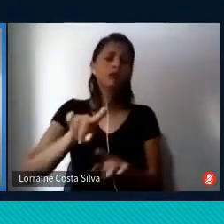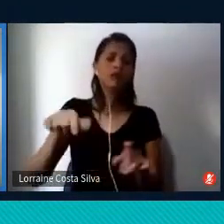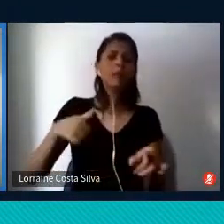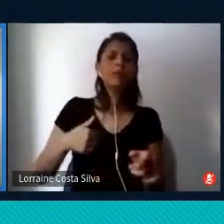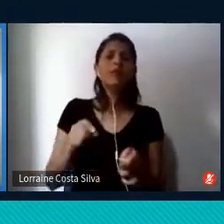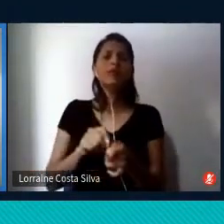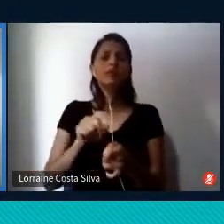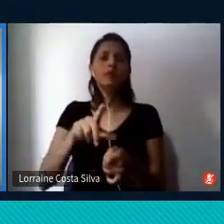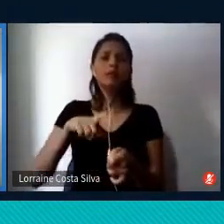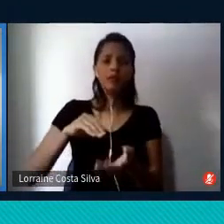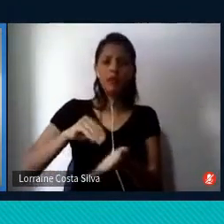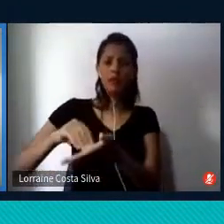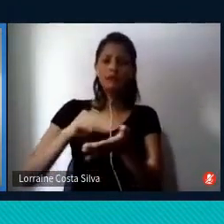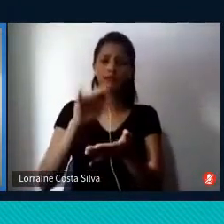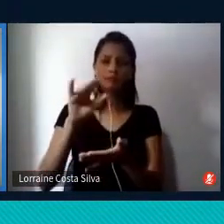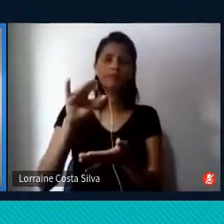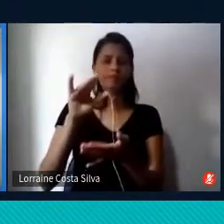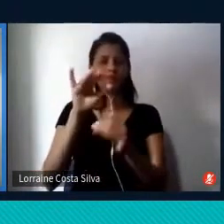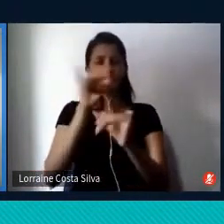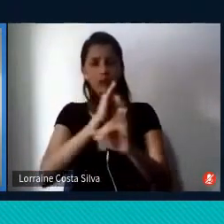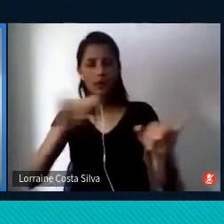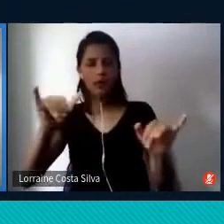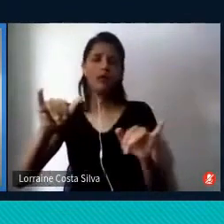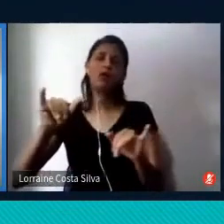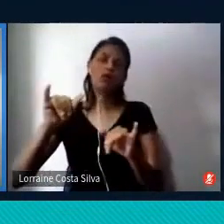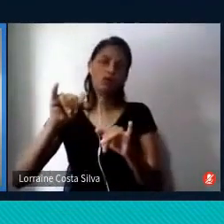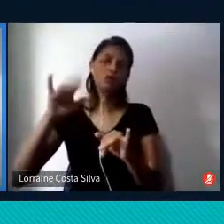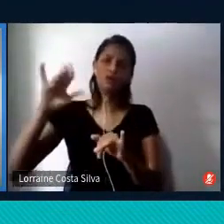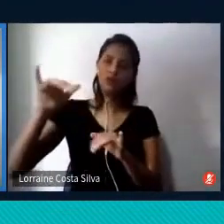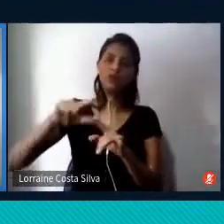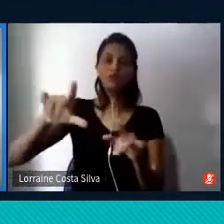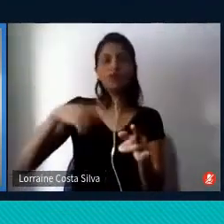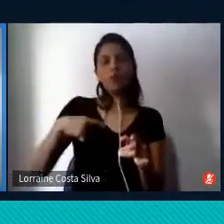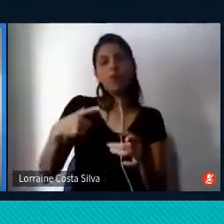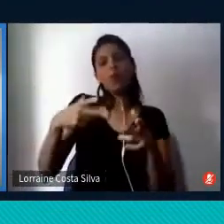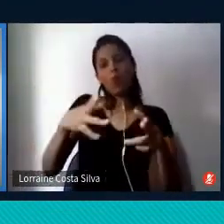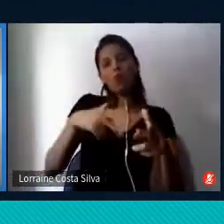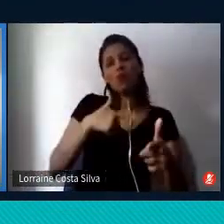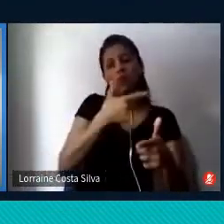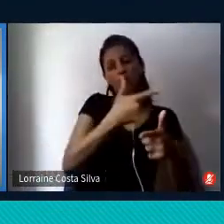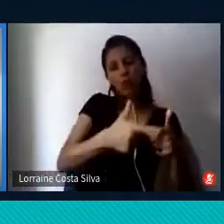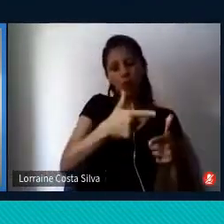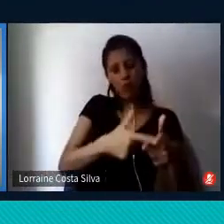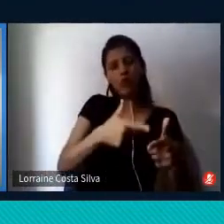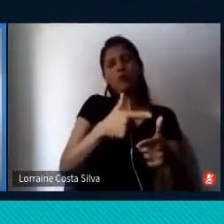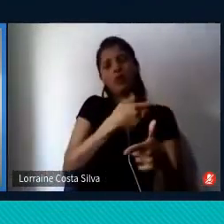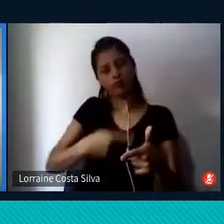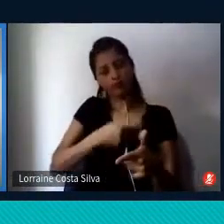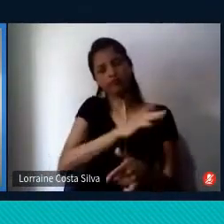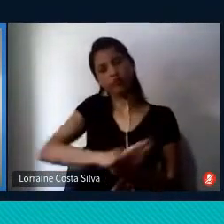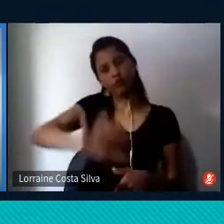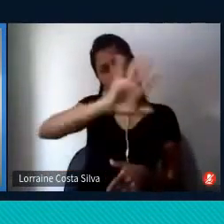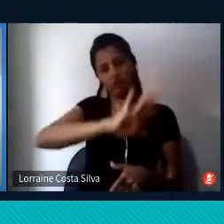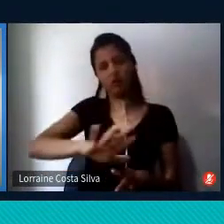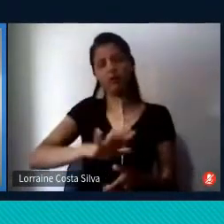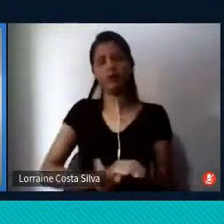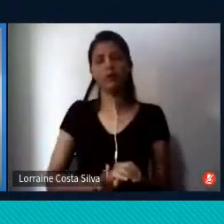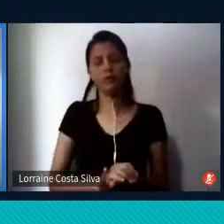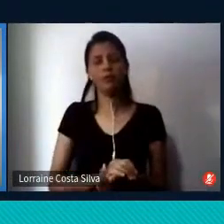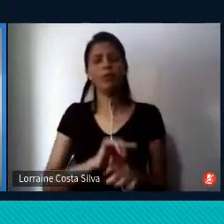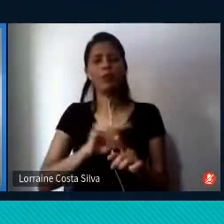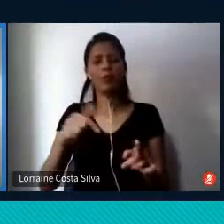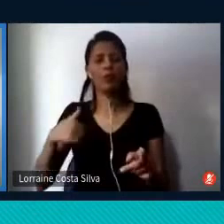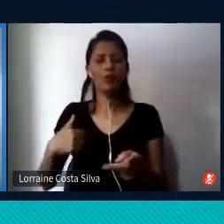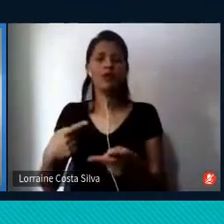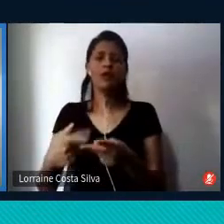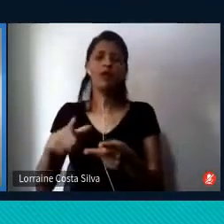desinformação científica como um problema público. E, no terceiro momento, tentar conversar com pessoas ligadas à concepção e implicação de